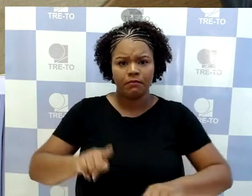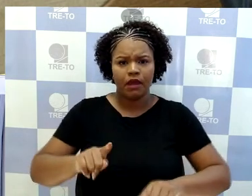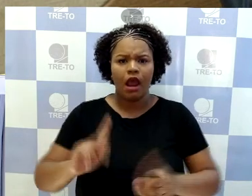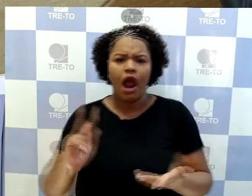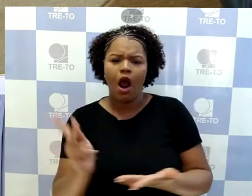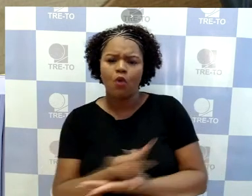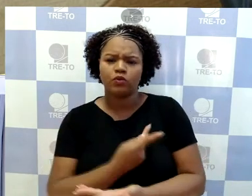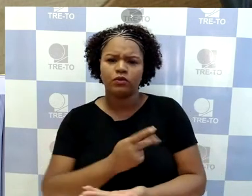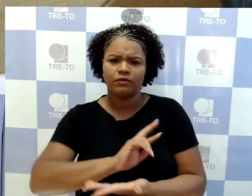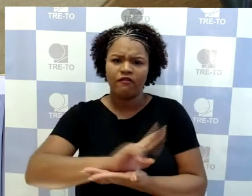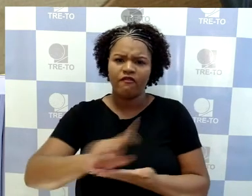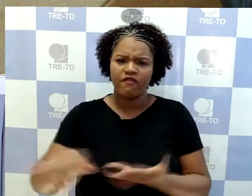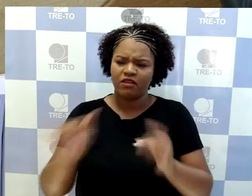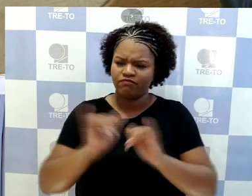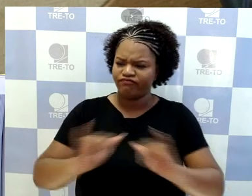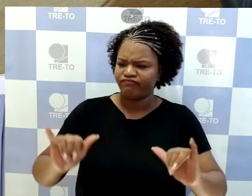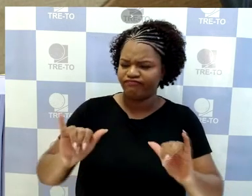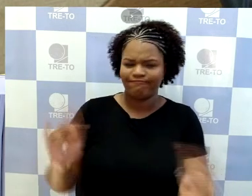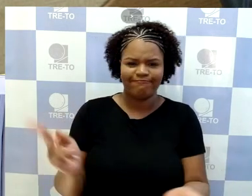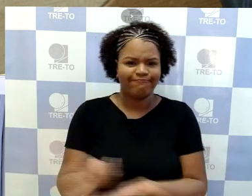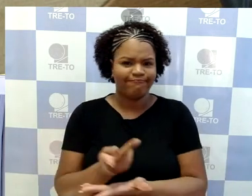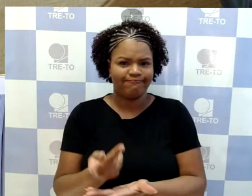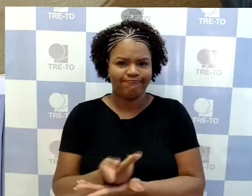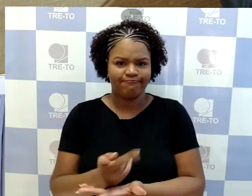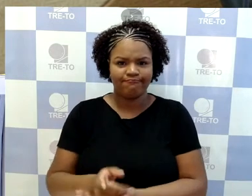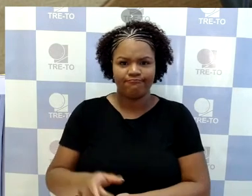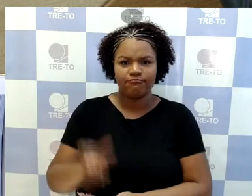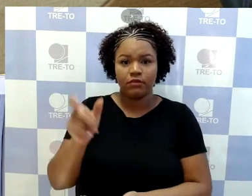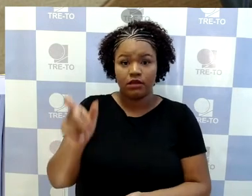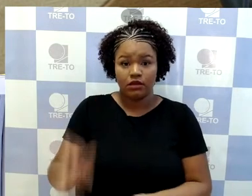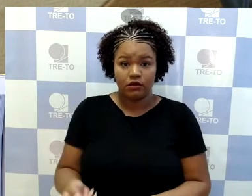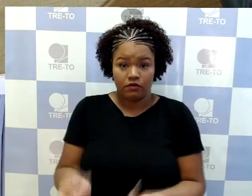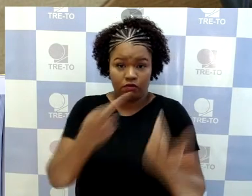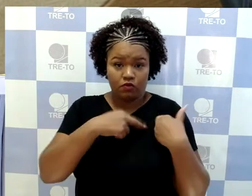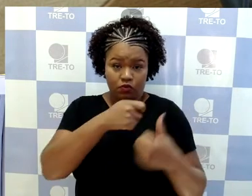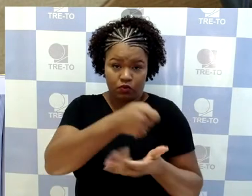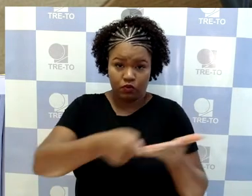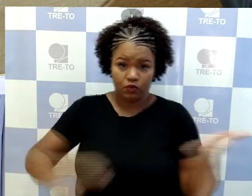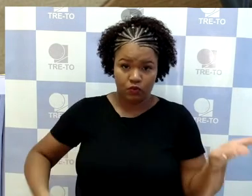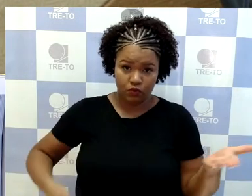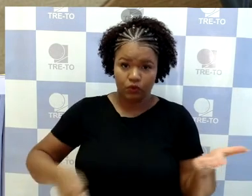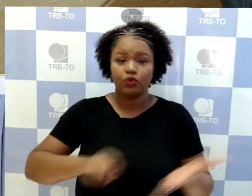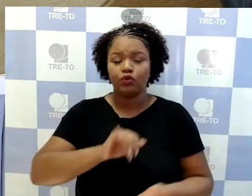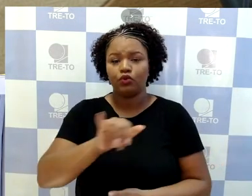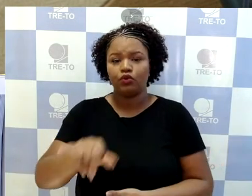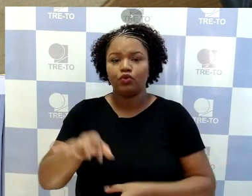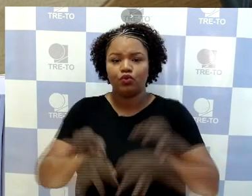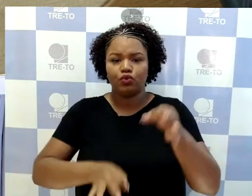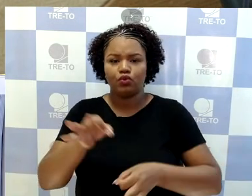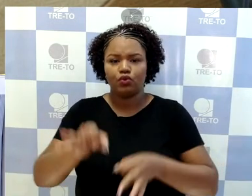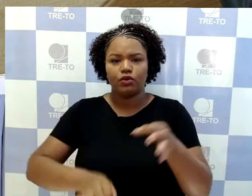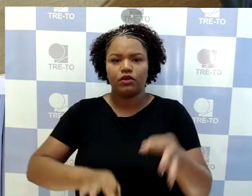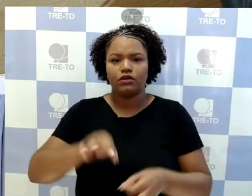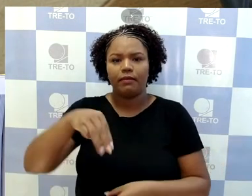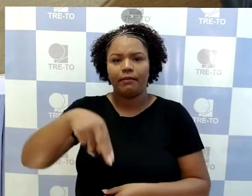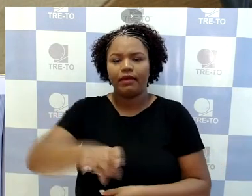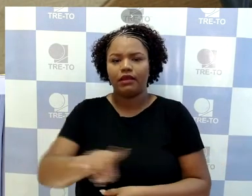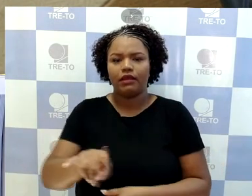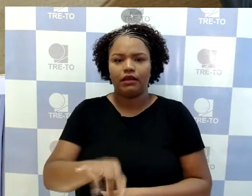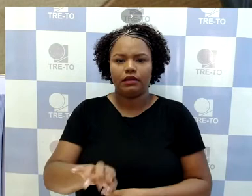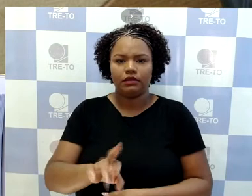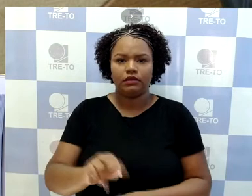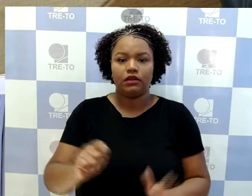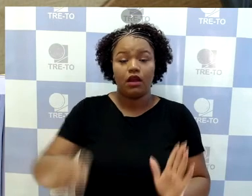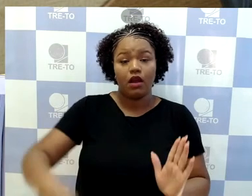Palmas, relator, juiz doutor Rodrigo de Menezes dos Santos. Recorrente, Carlos Henrique de Franco Amasta.